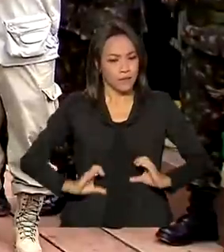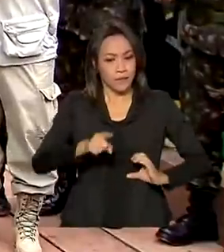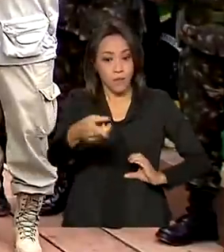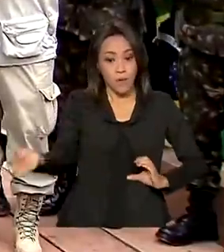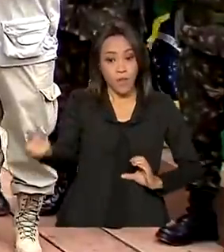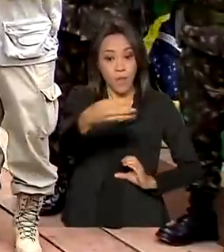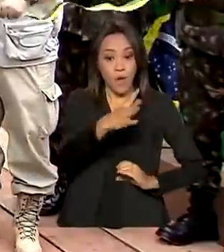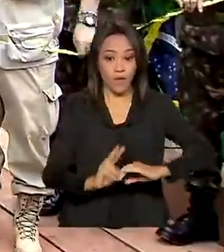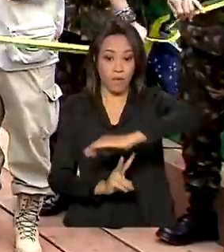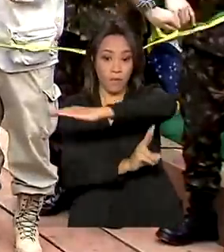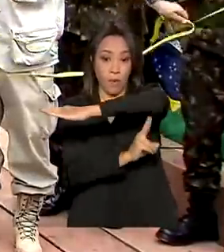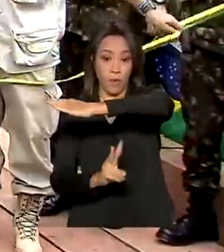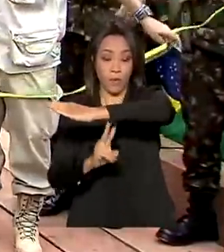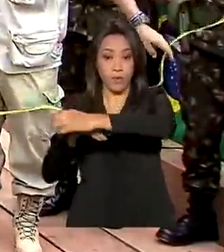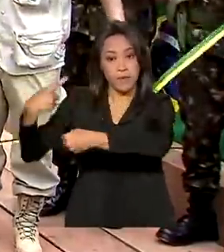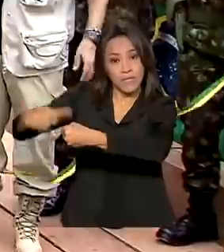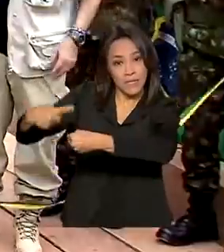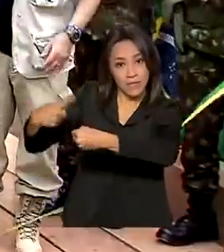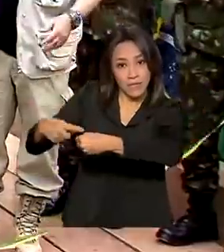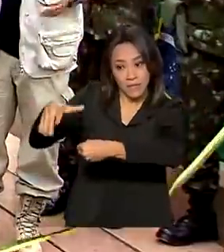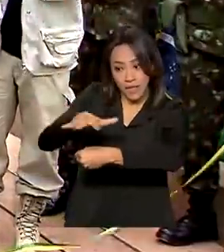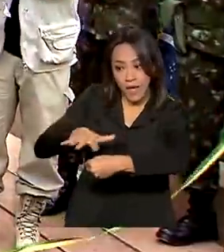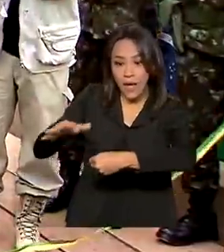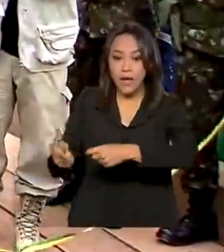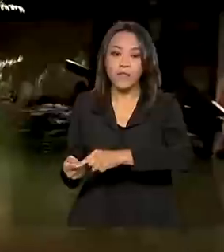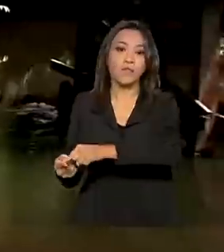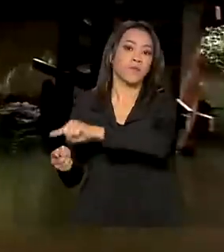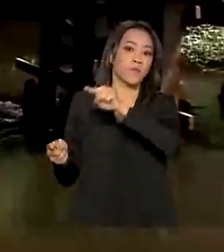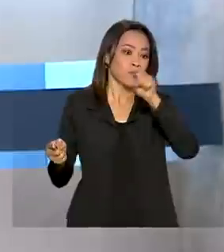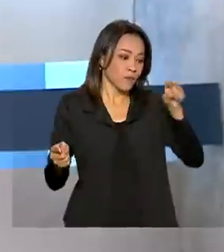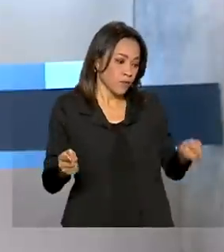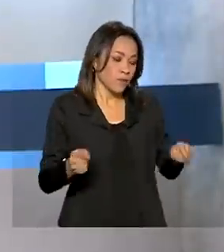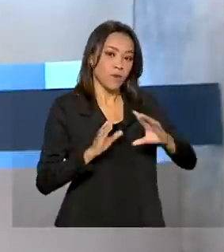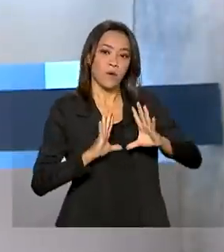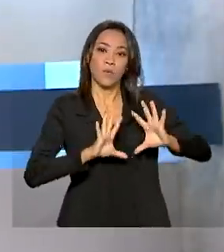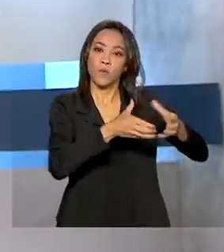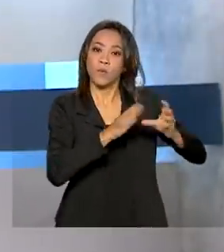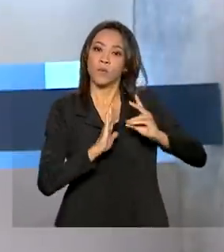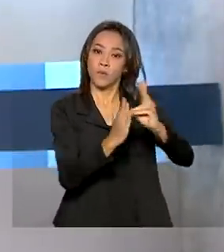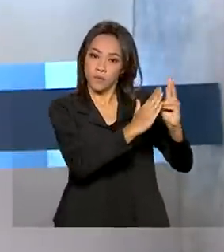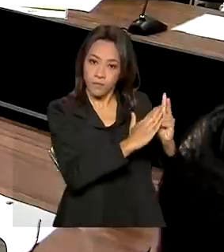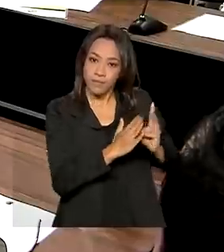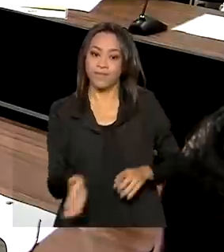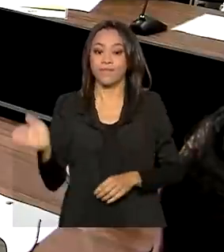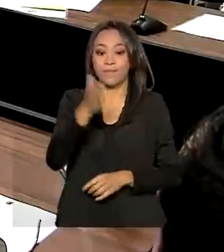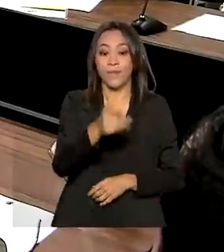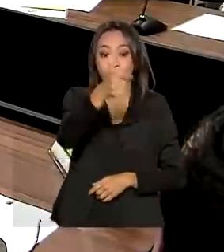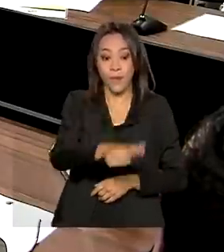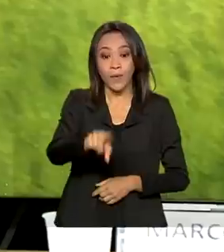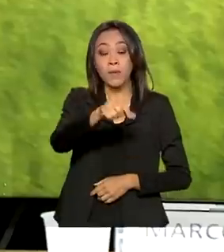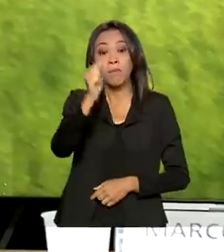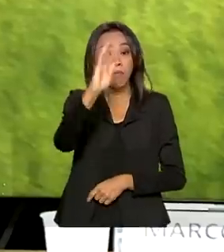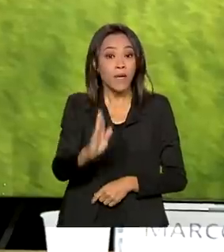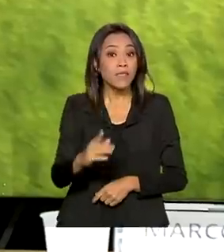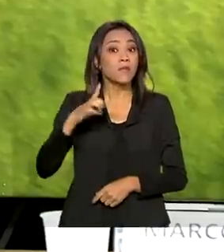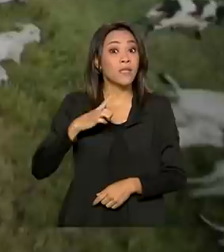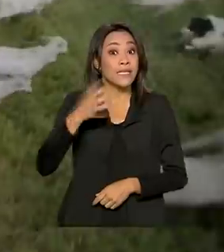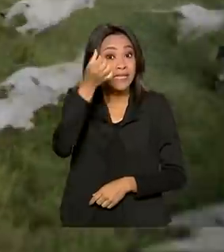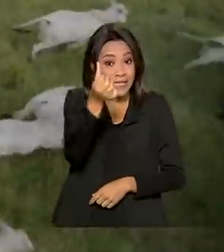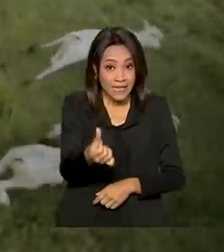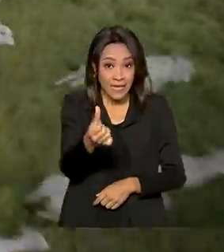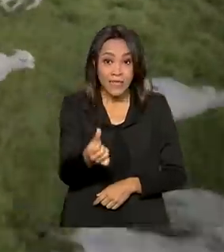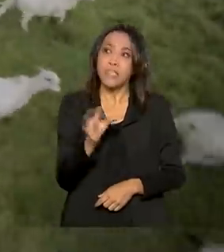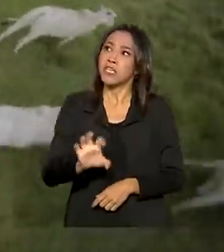Amazonas liga São Gabriel da Cachoeira à comunidade indígena. E veja também, Brasil tem mais seis estados